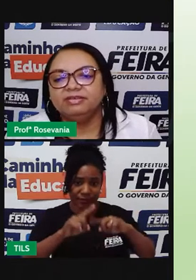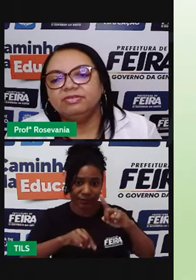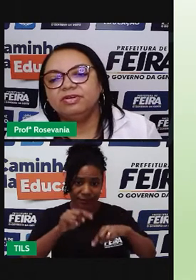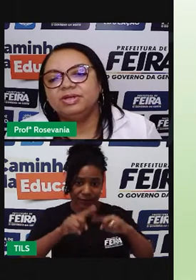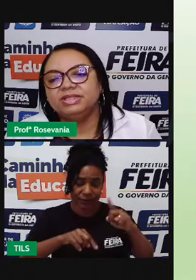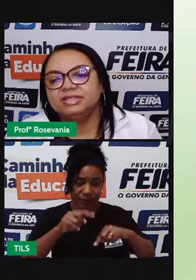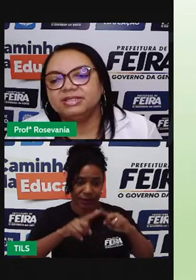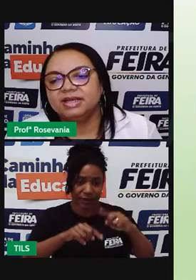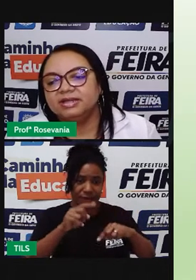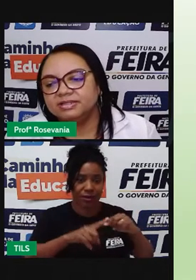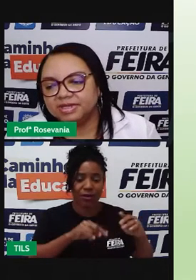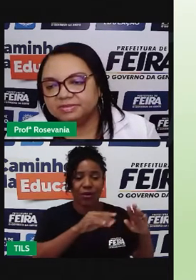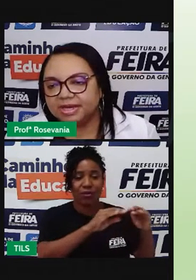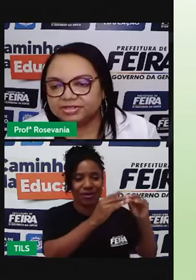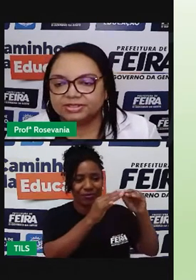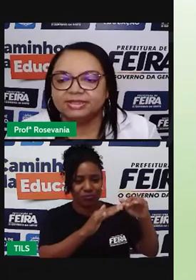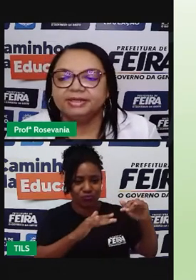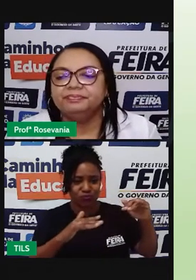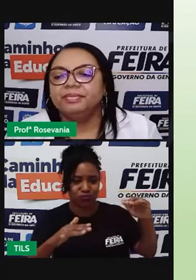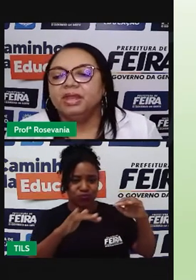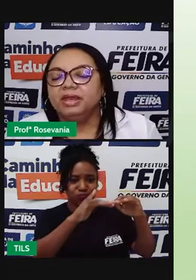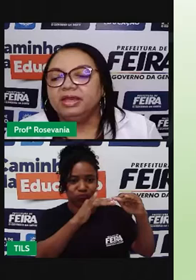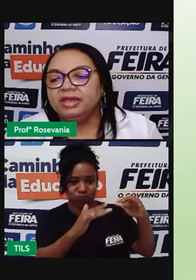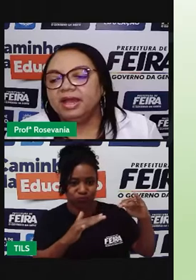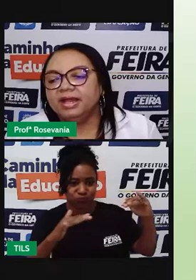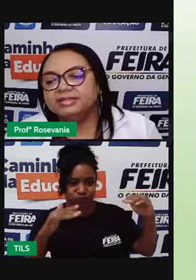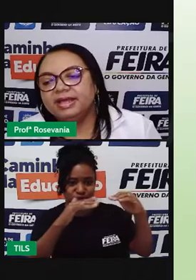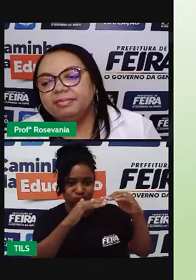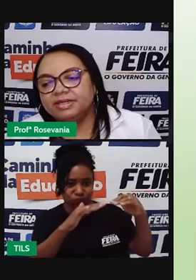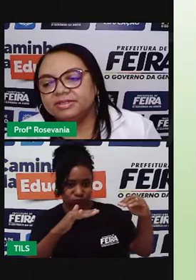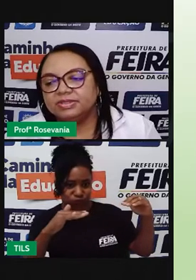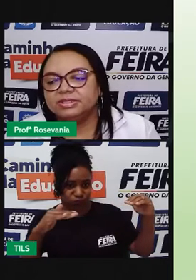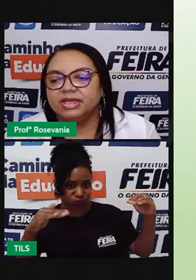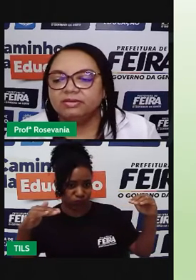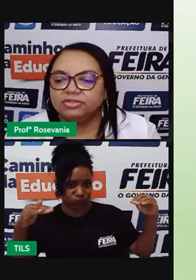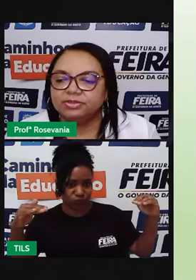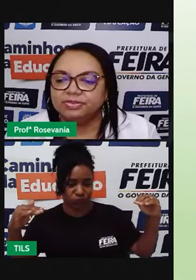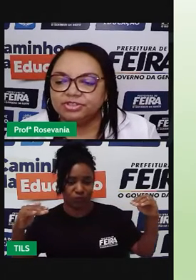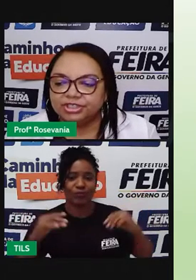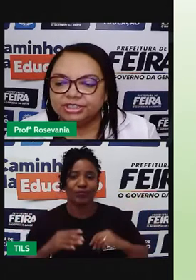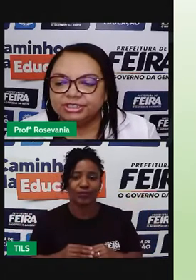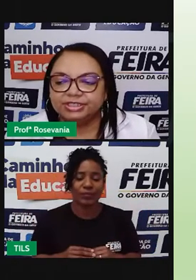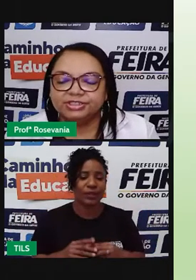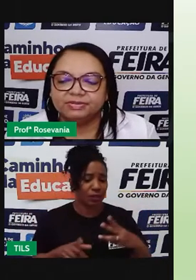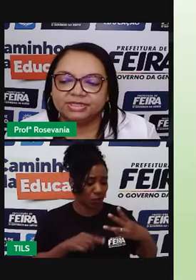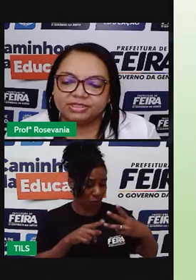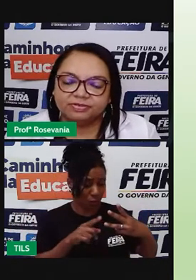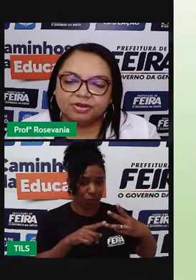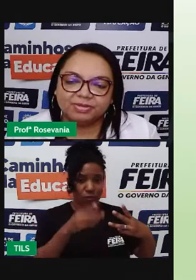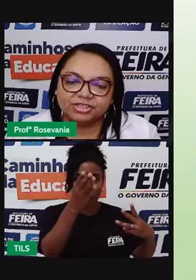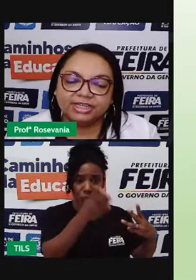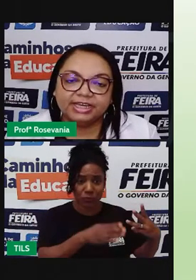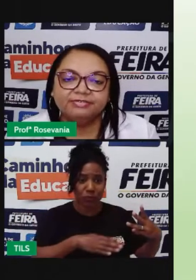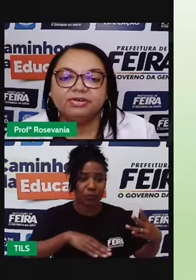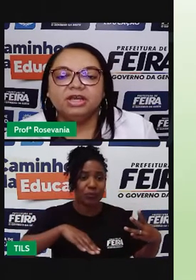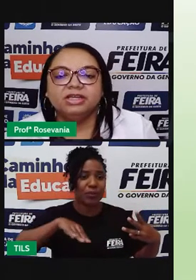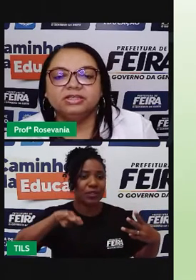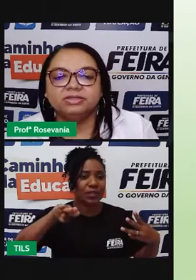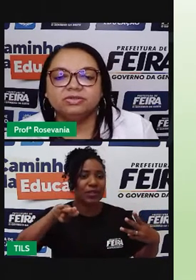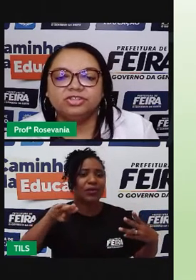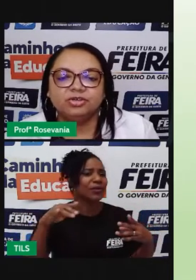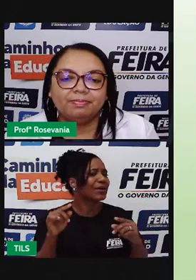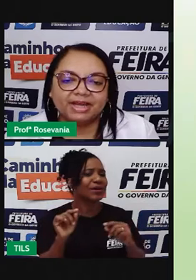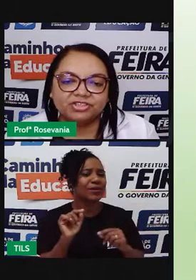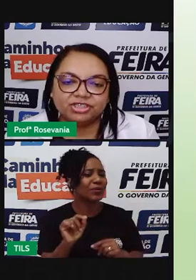levado aí vão formando essas áreas mais baixas, né. E as depressões, que é um tipo de, digamos assim, de forma de relevo